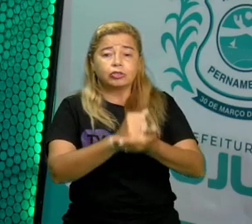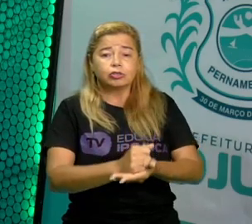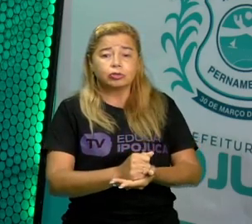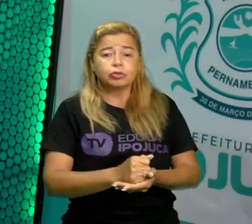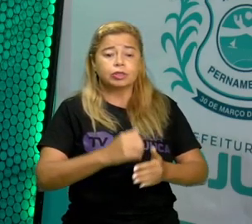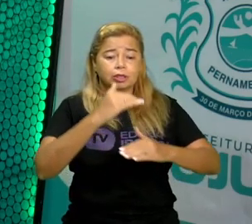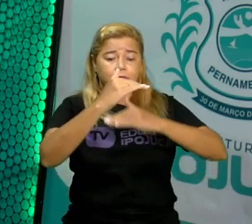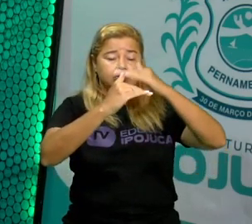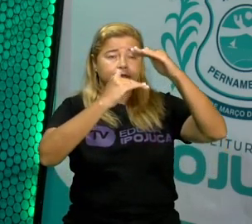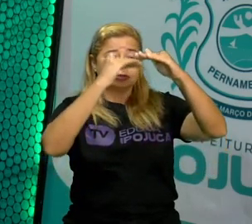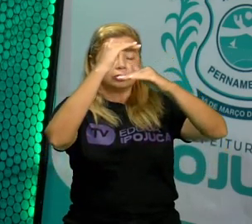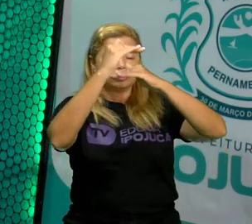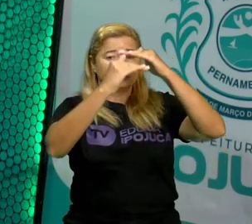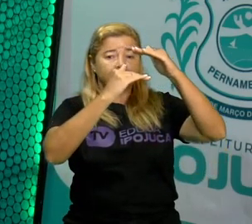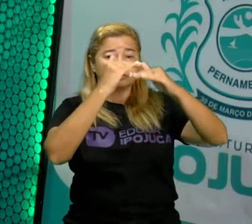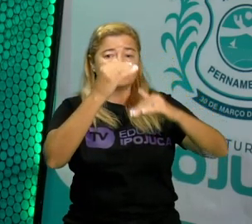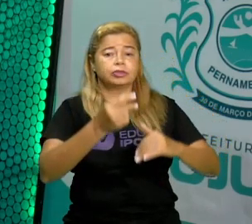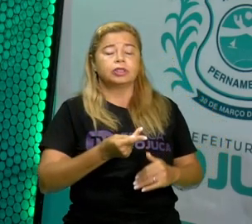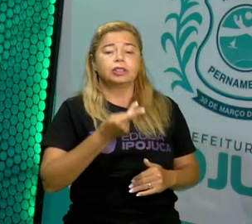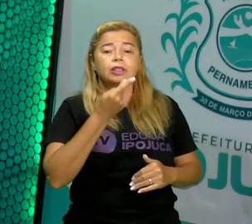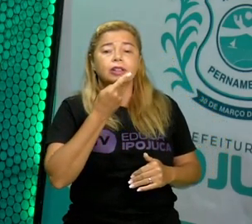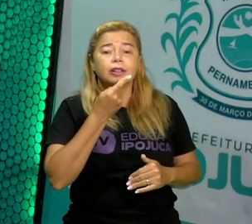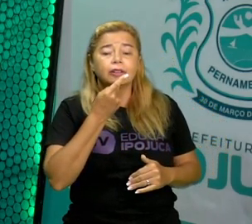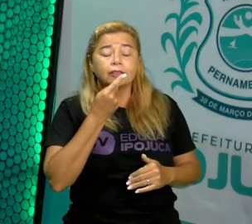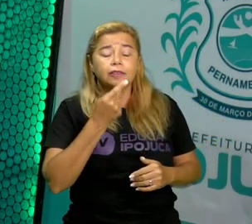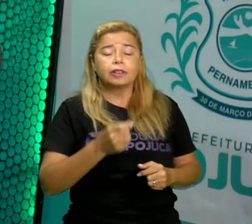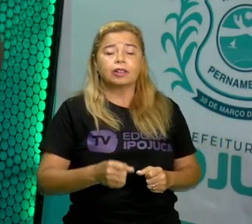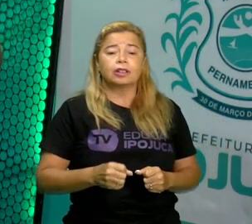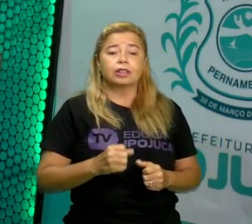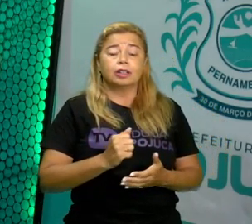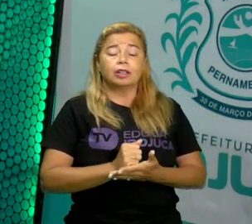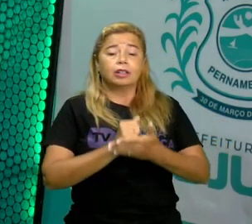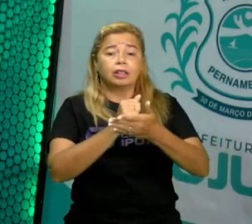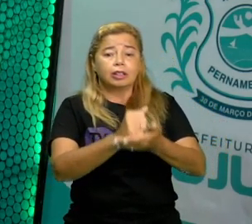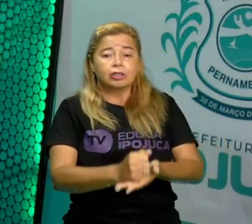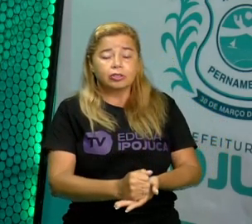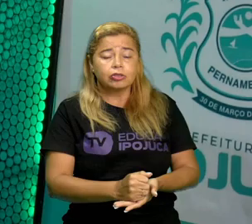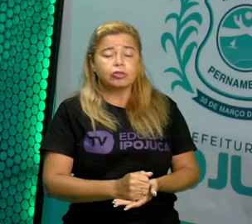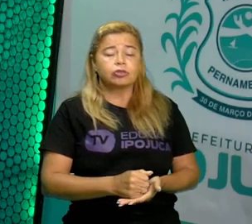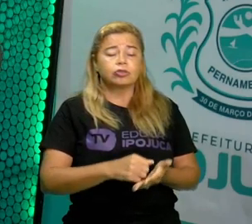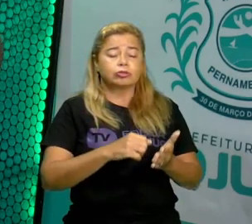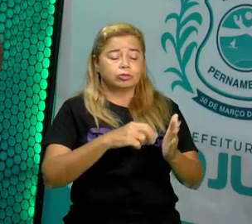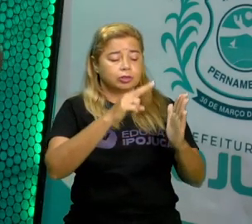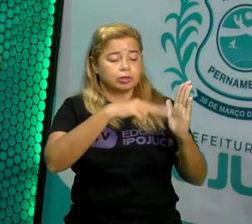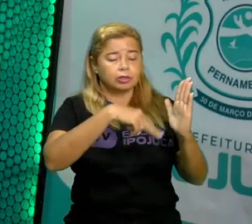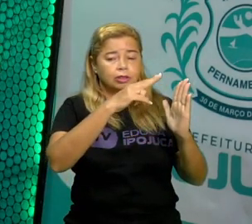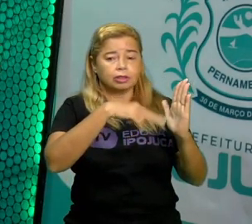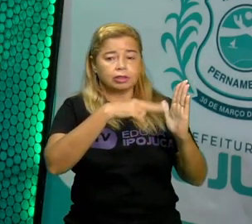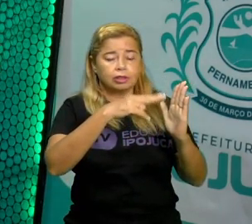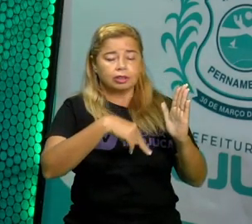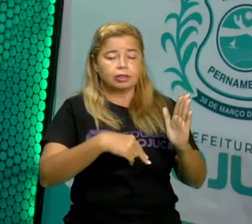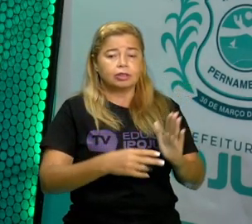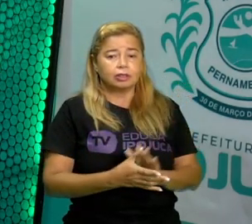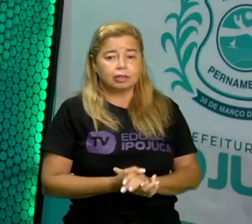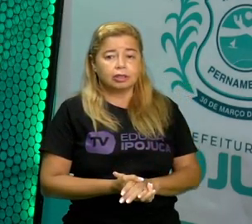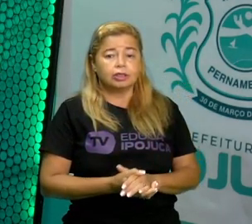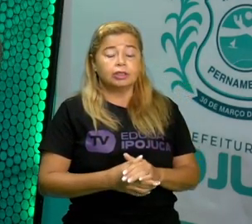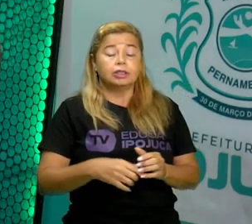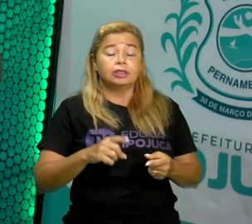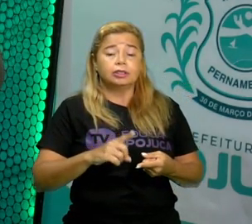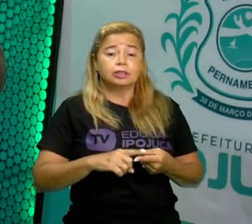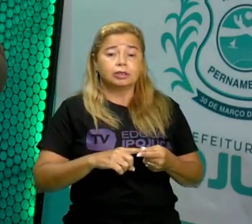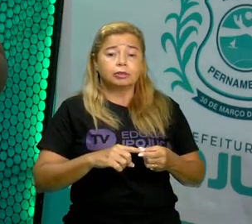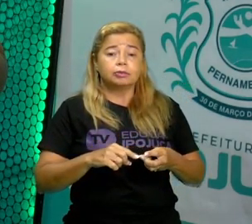ajuda a desenvolver a nossa leitura, a nossa entonação, o ritmo a qual